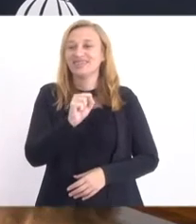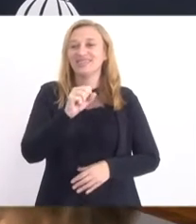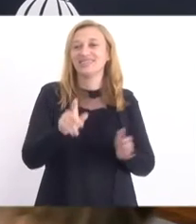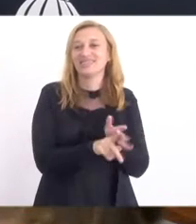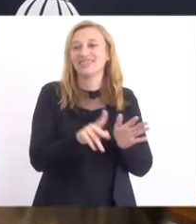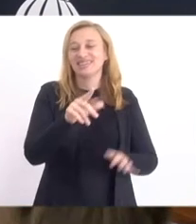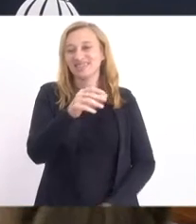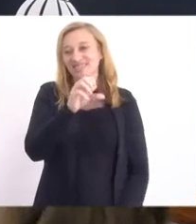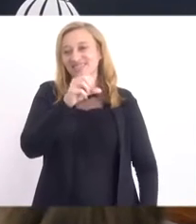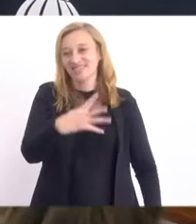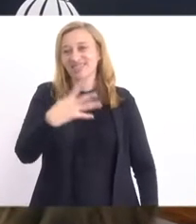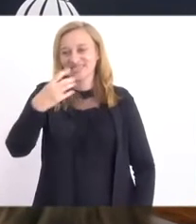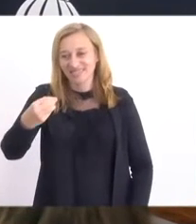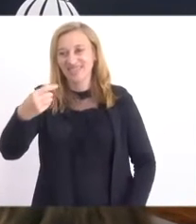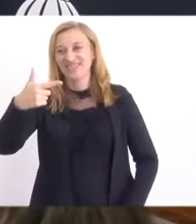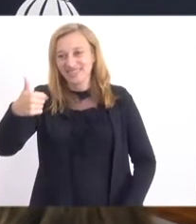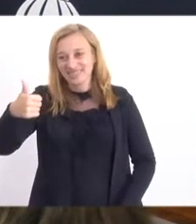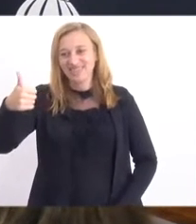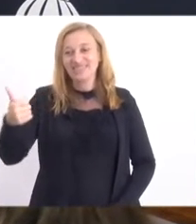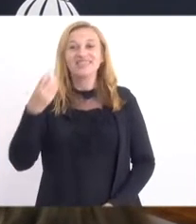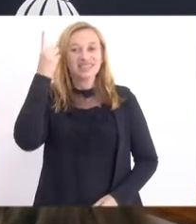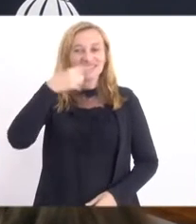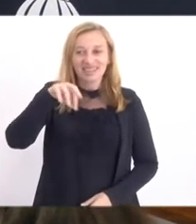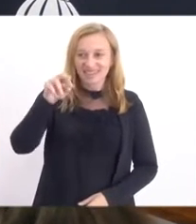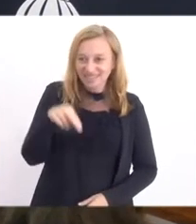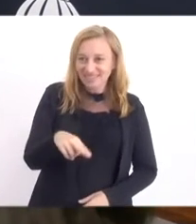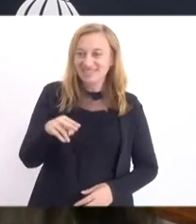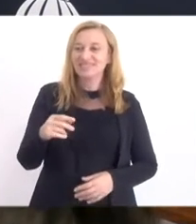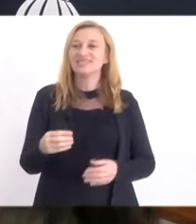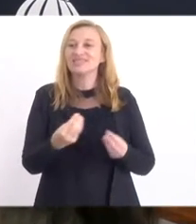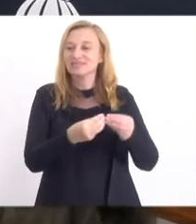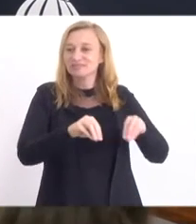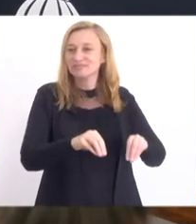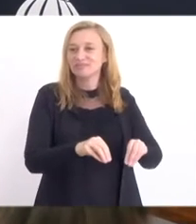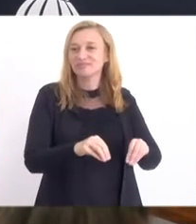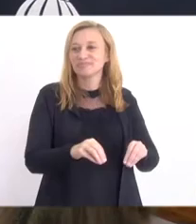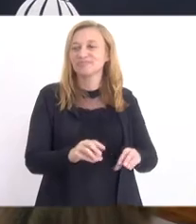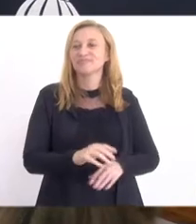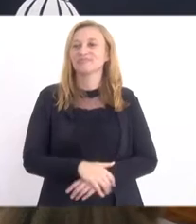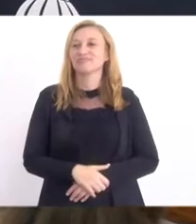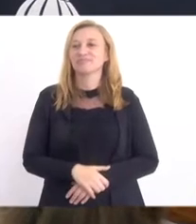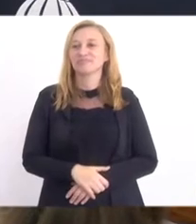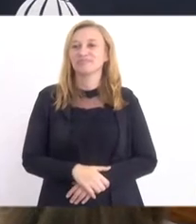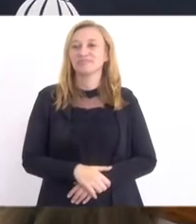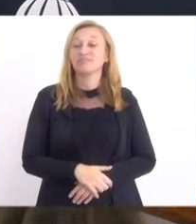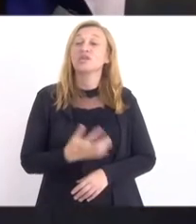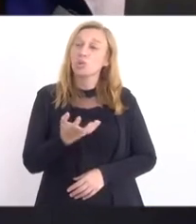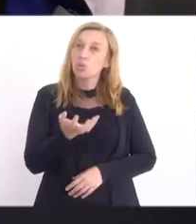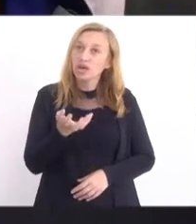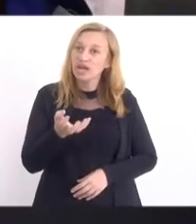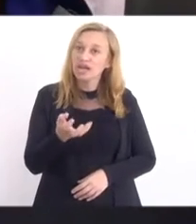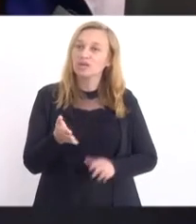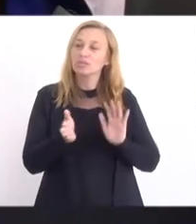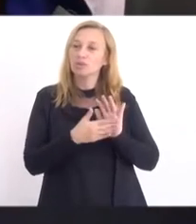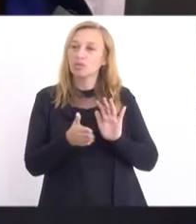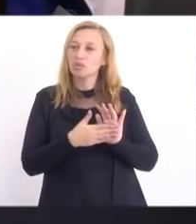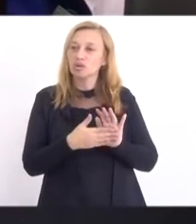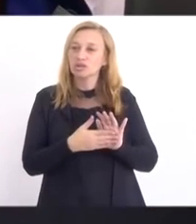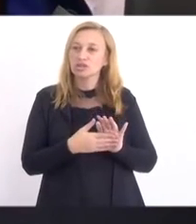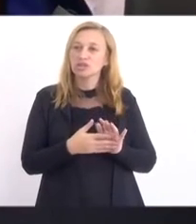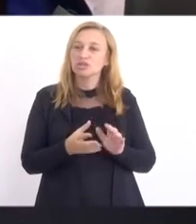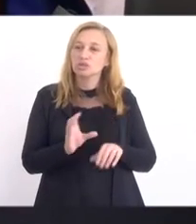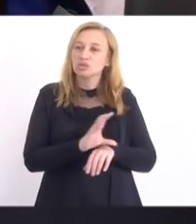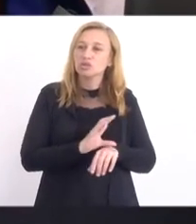2021, doutoria deputado Anderson Moraes. Tem um parecer de prejudicabilidade. Mas eu quero propor um parecer de